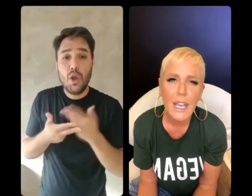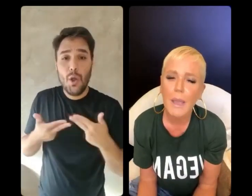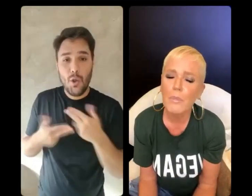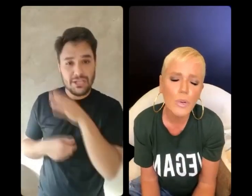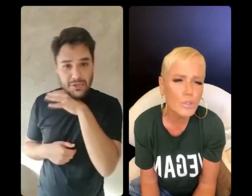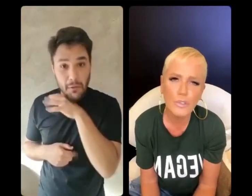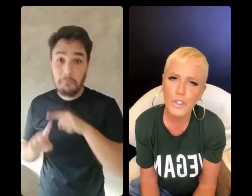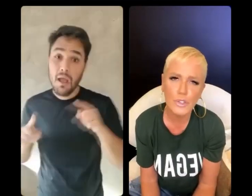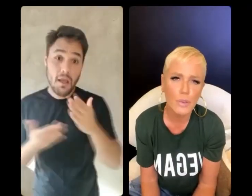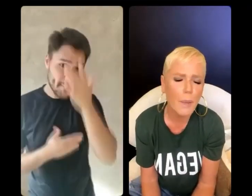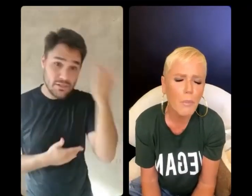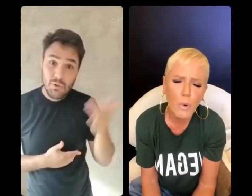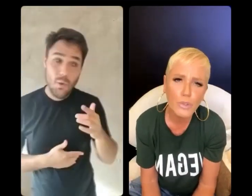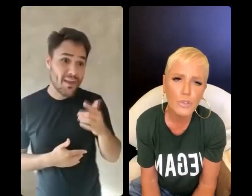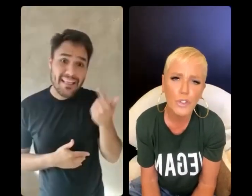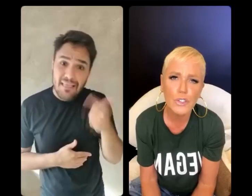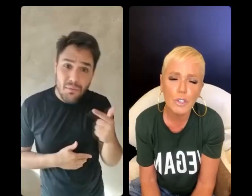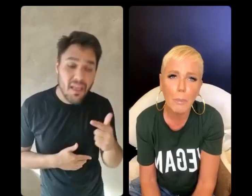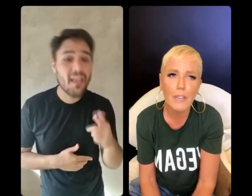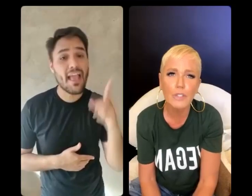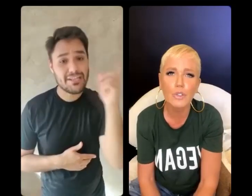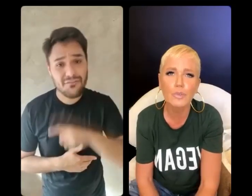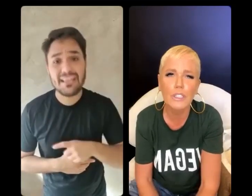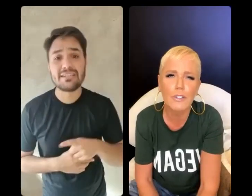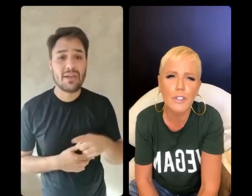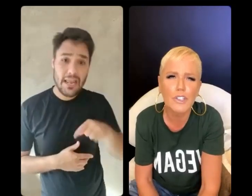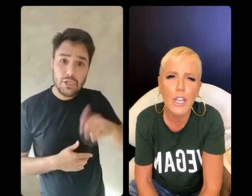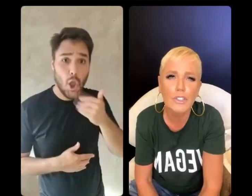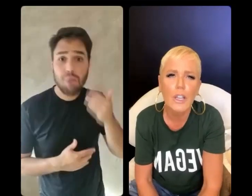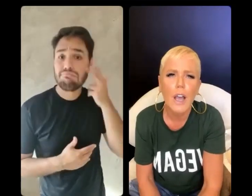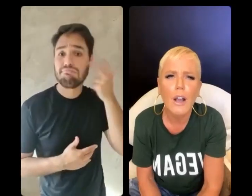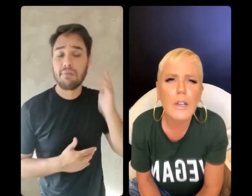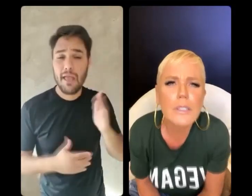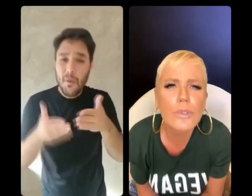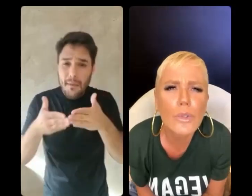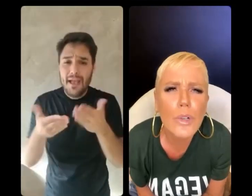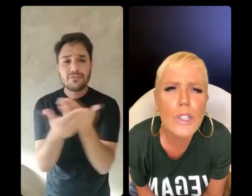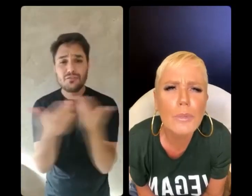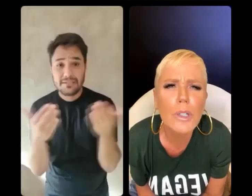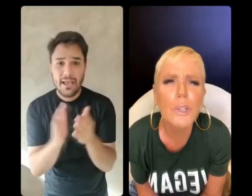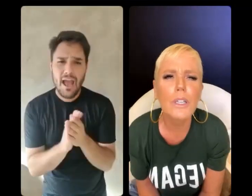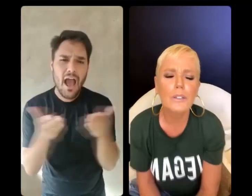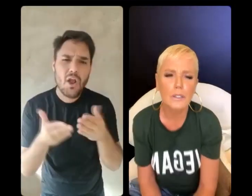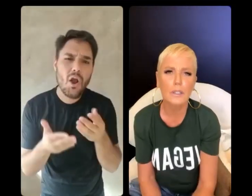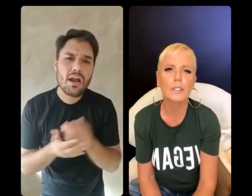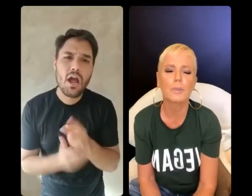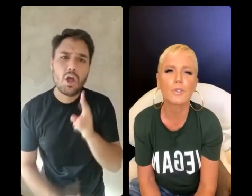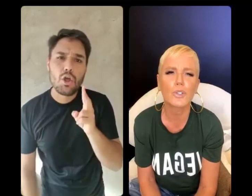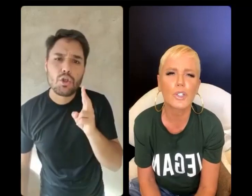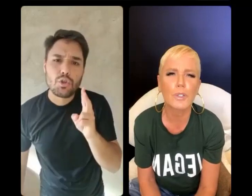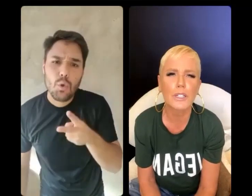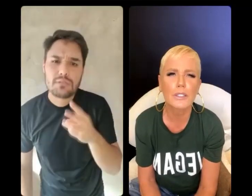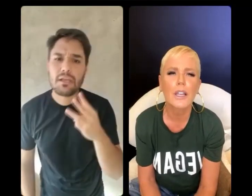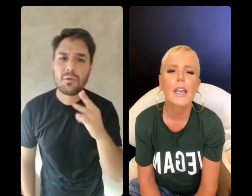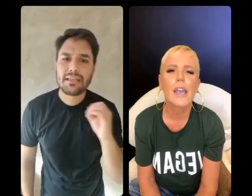têm, é muito difícil, é muito difícil. Então eu peço a todo mundo que está vendo a gente, agora são dois mil e tantas pessoas,